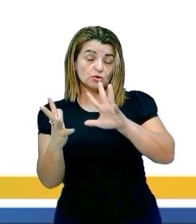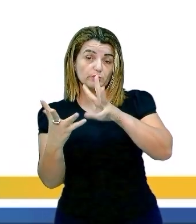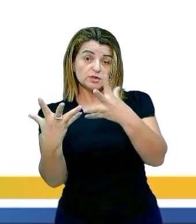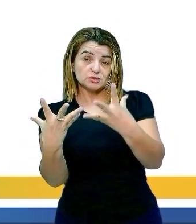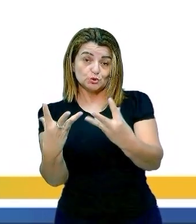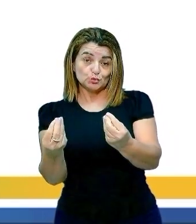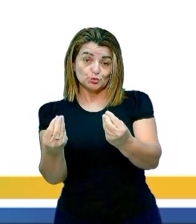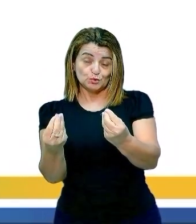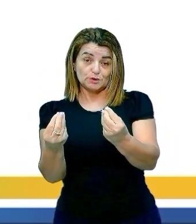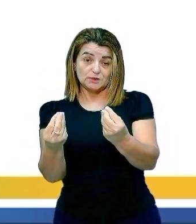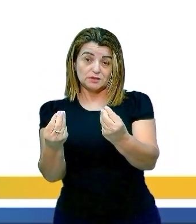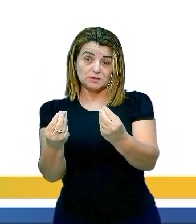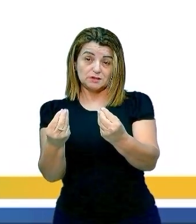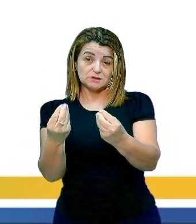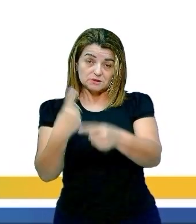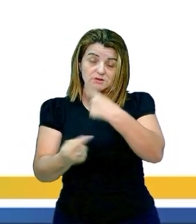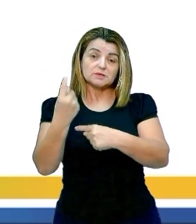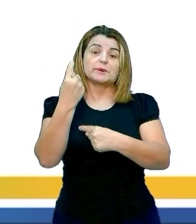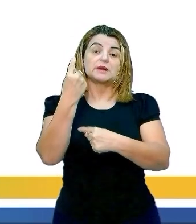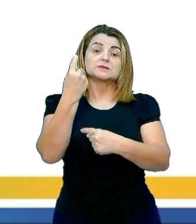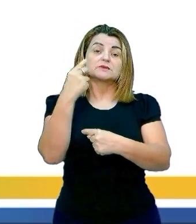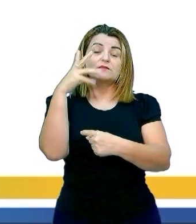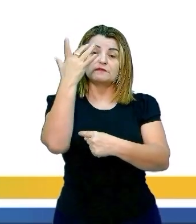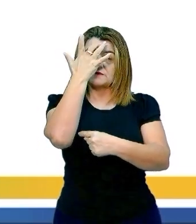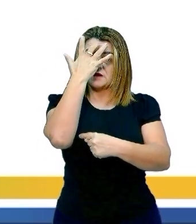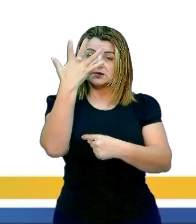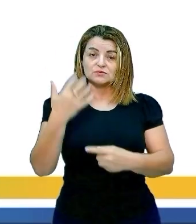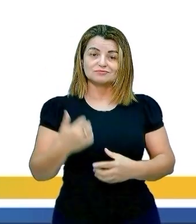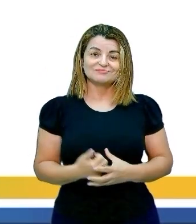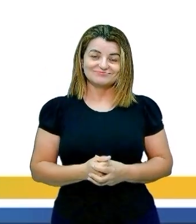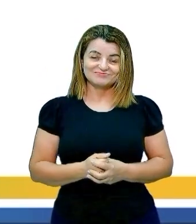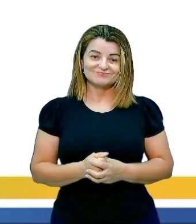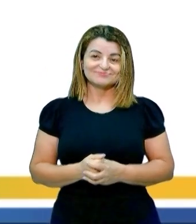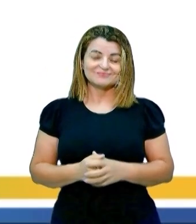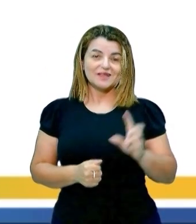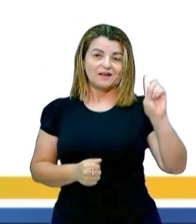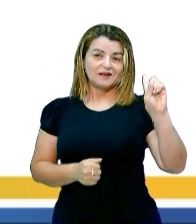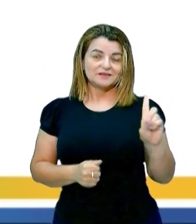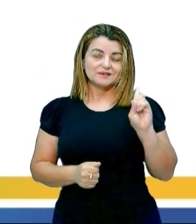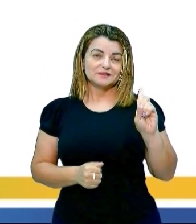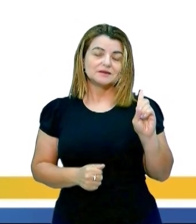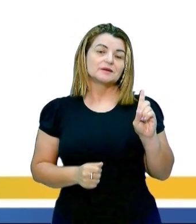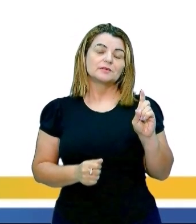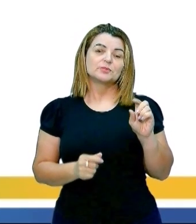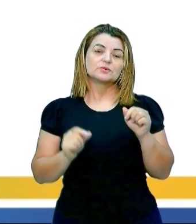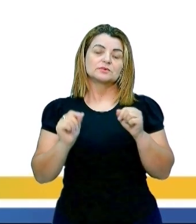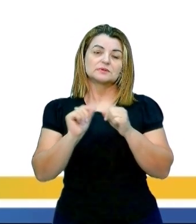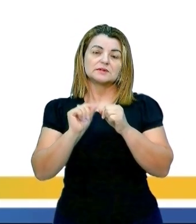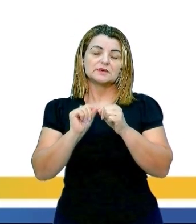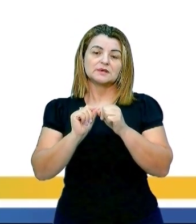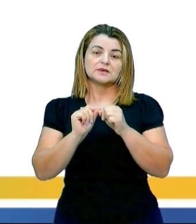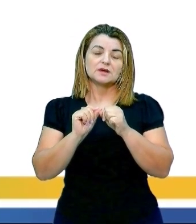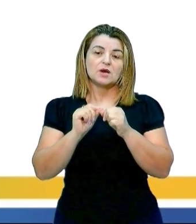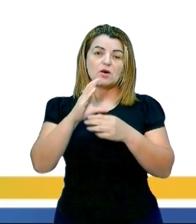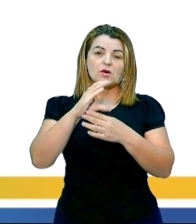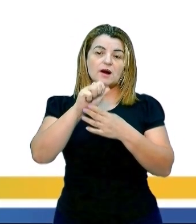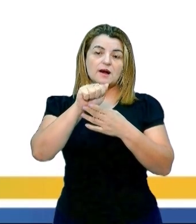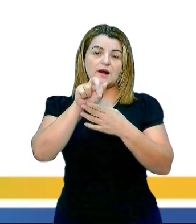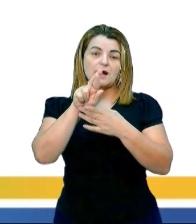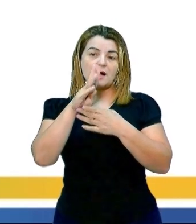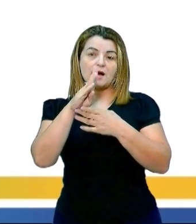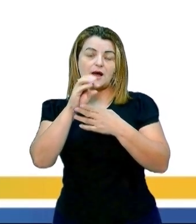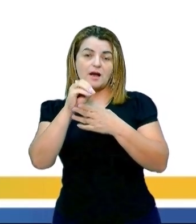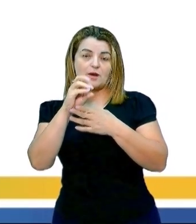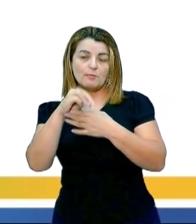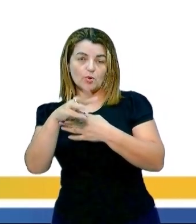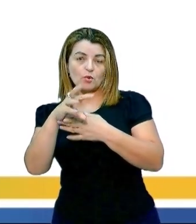restabelecer de forma mais fácil. Letra D. Por realizarem a fixação do carbono atmosférico durante